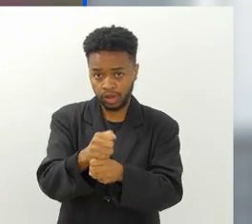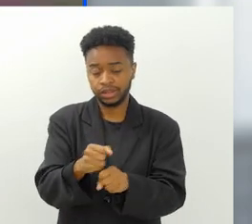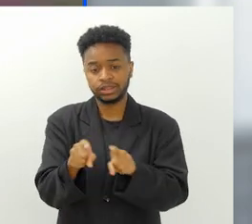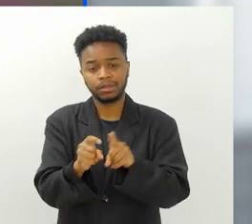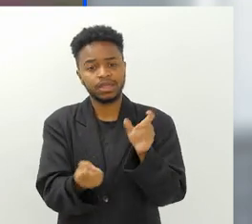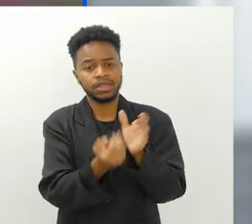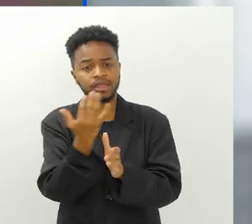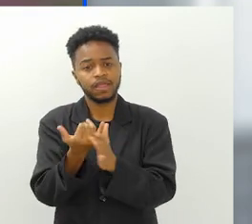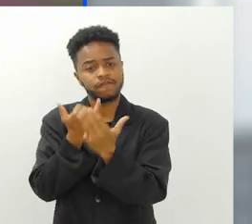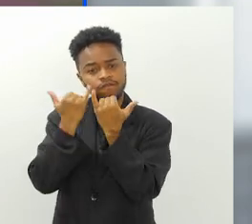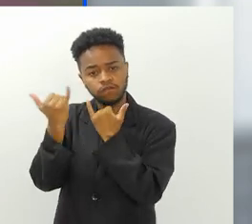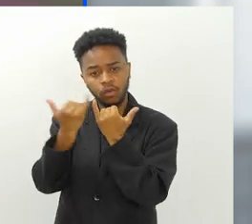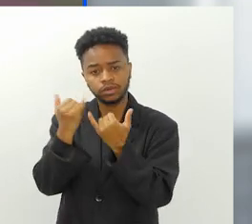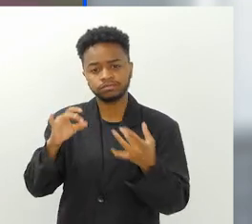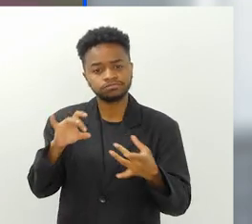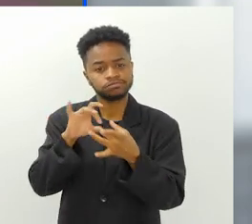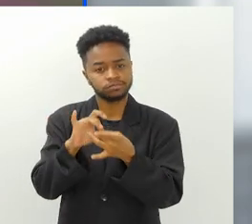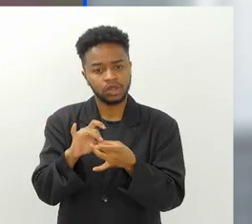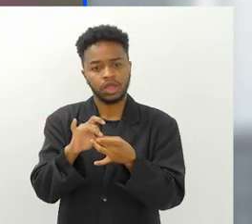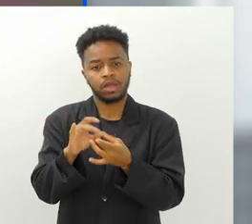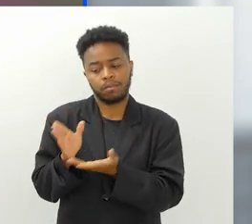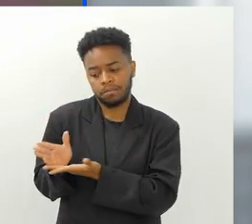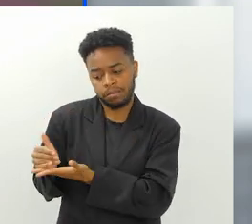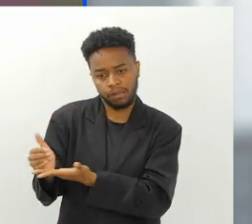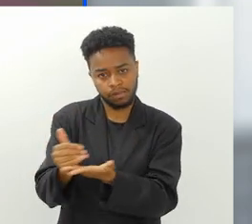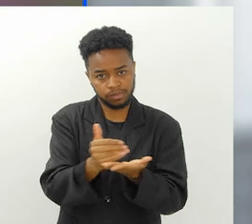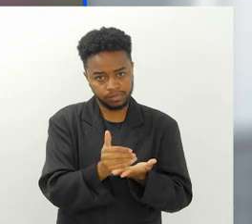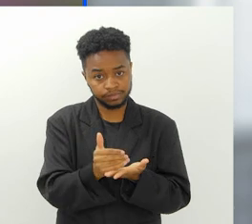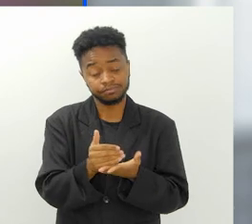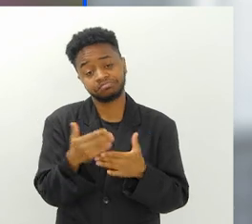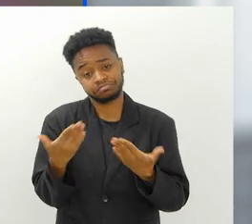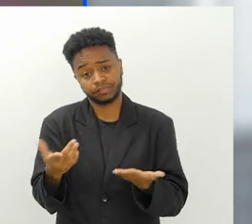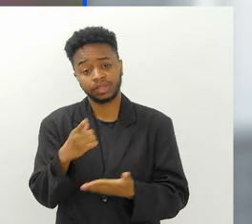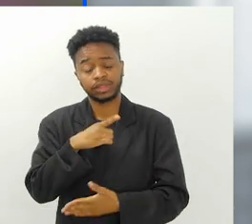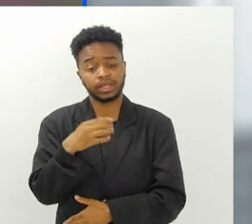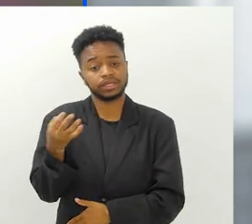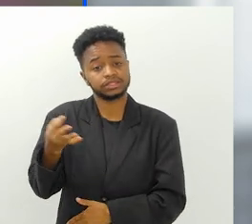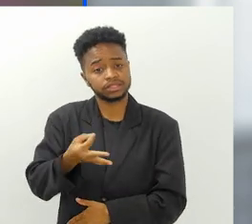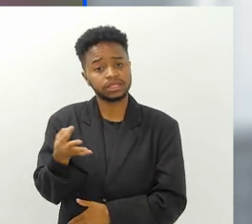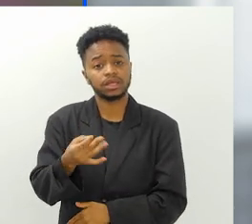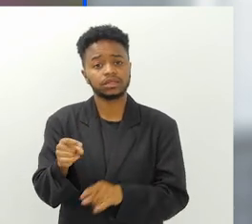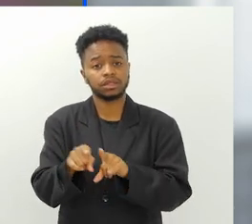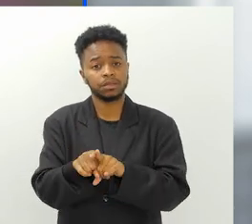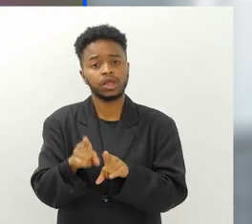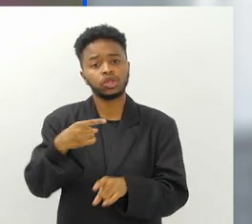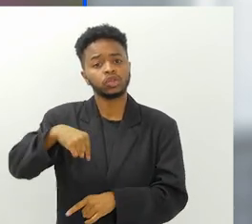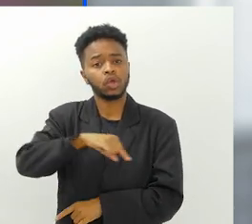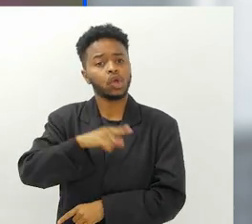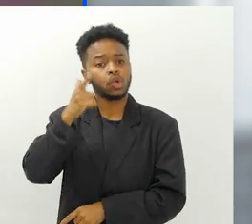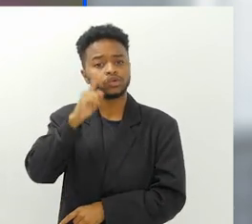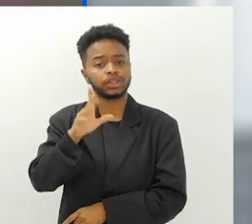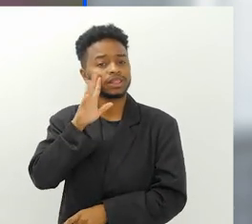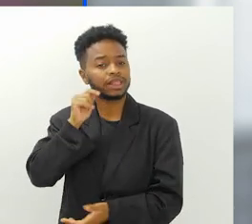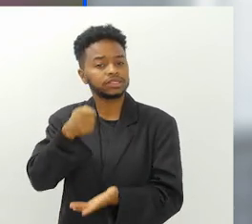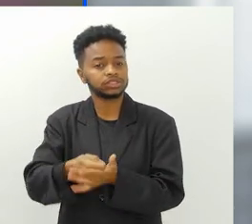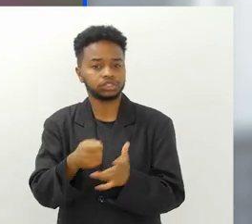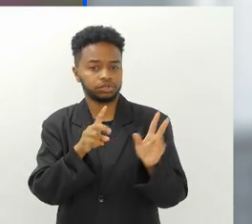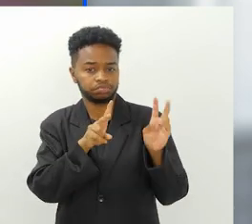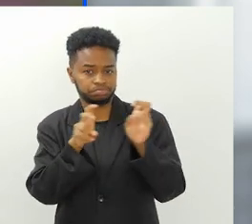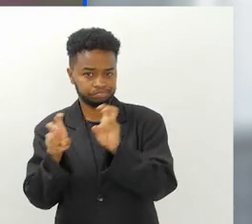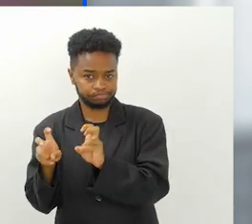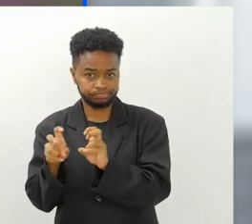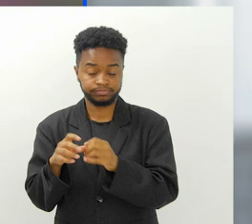produz informação a partir desses dados, certamente você pode tomar decisões,